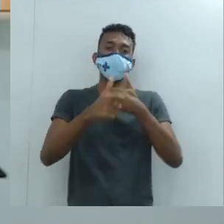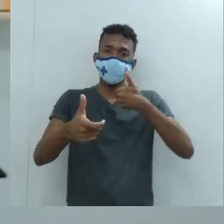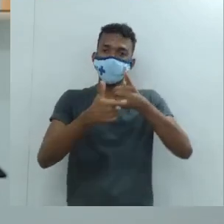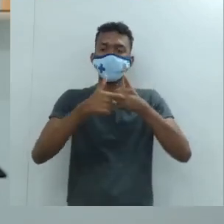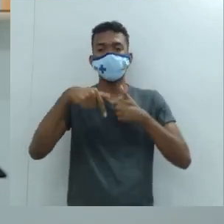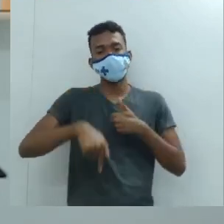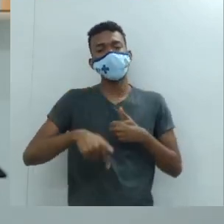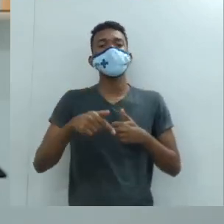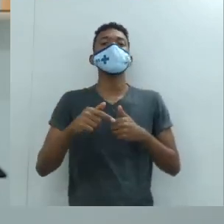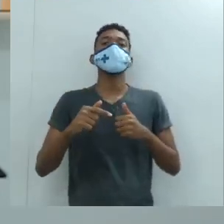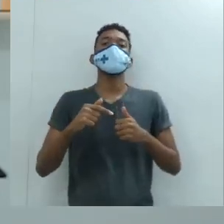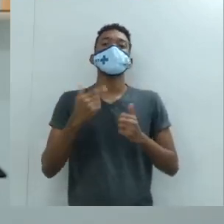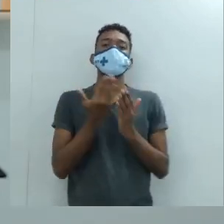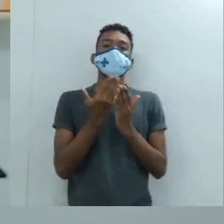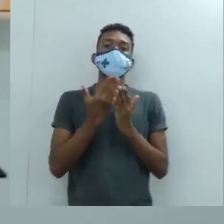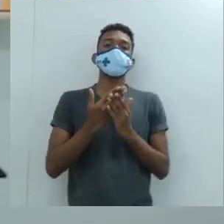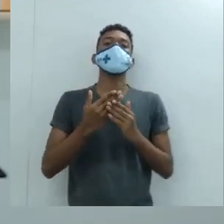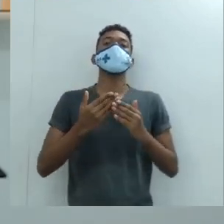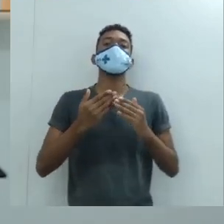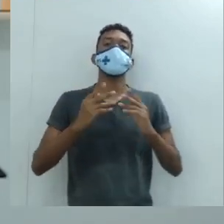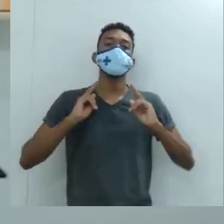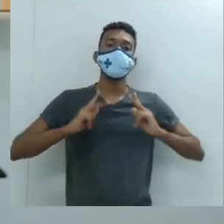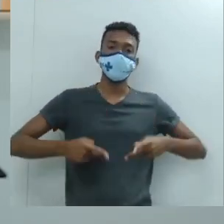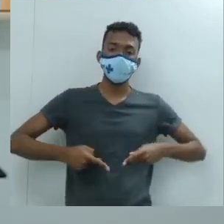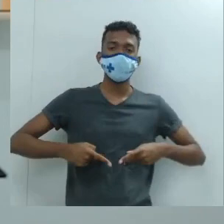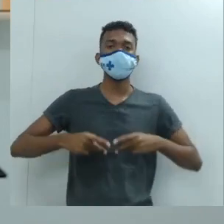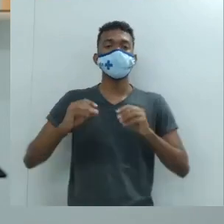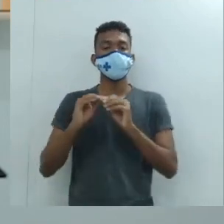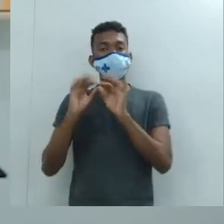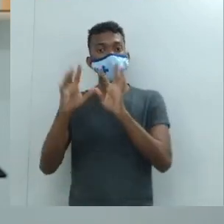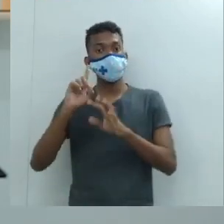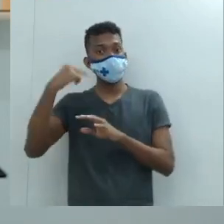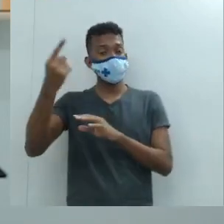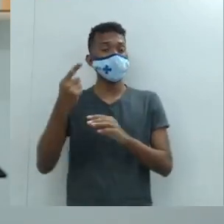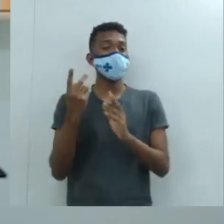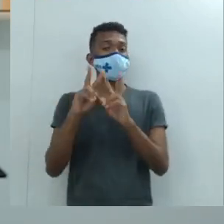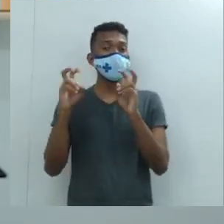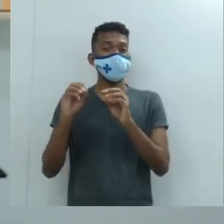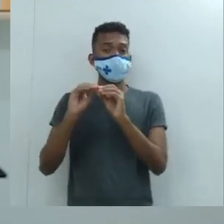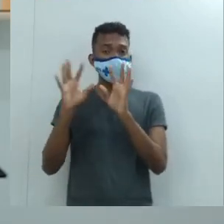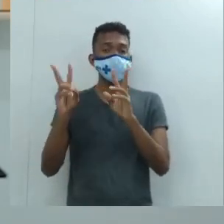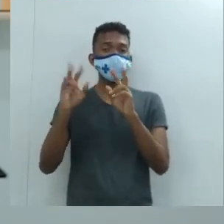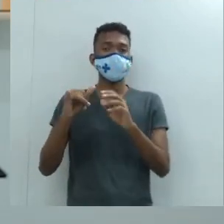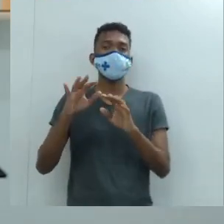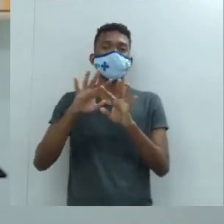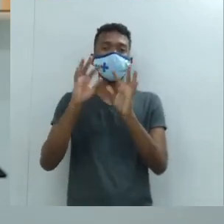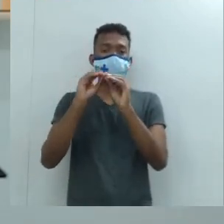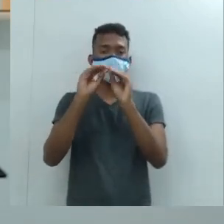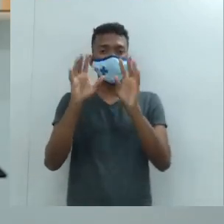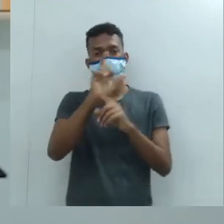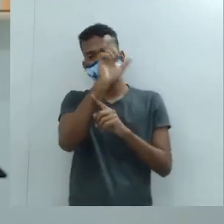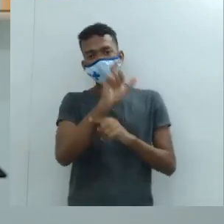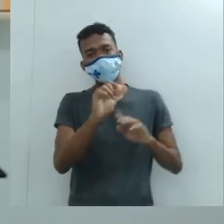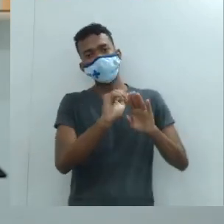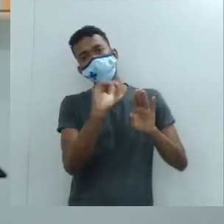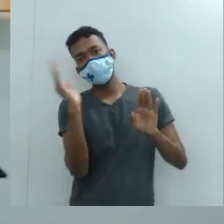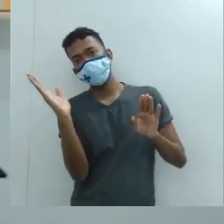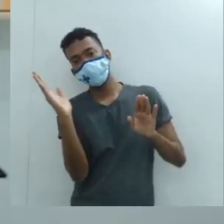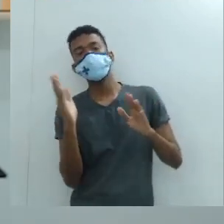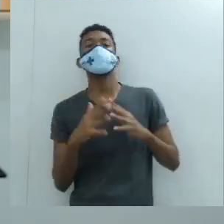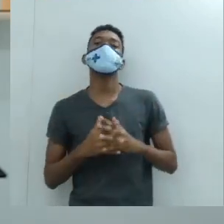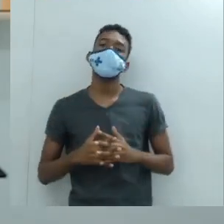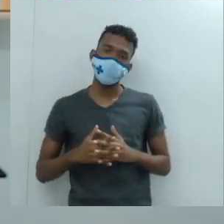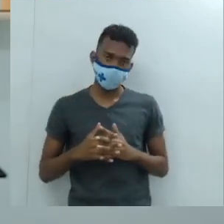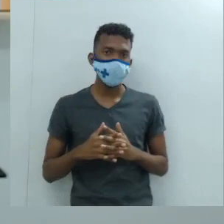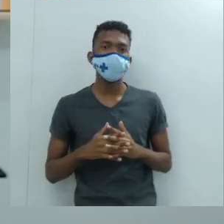aula de Humanismo e Renaicimento. E na próxima aula sobre Renaicimento, nós iremos falar do Renascimento fora da